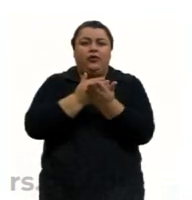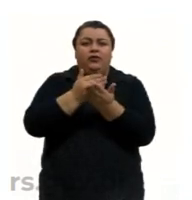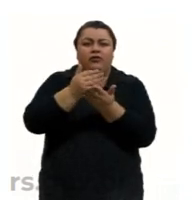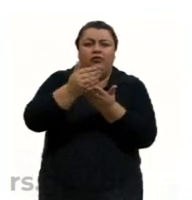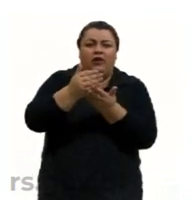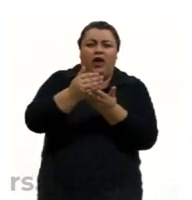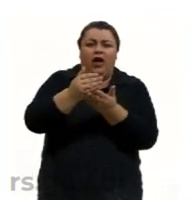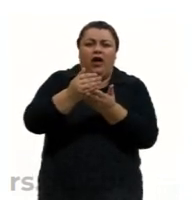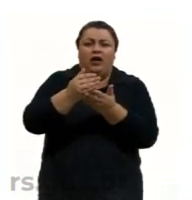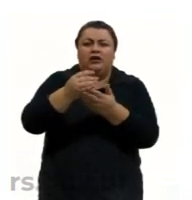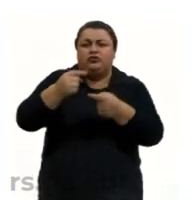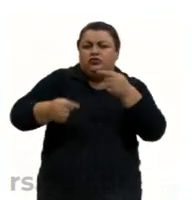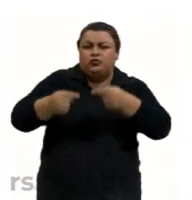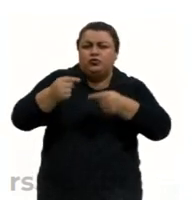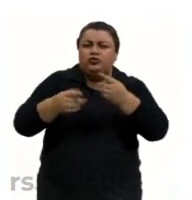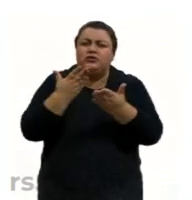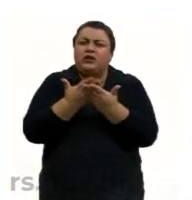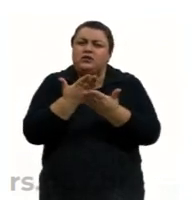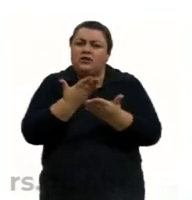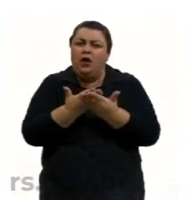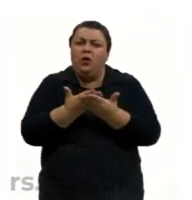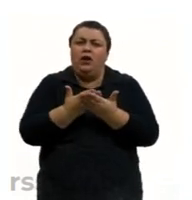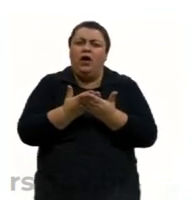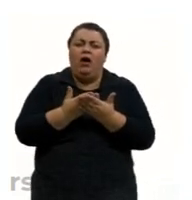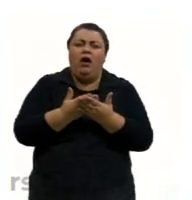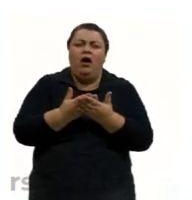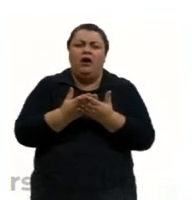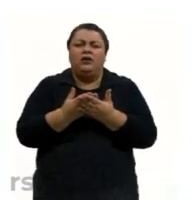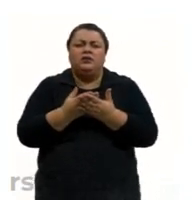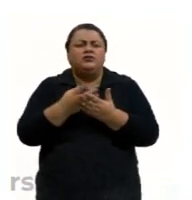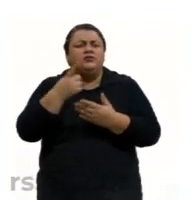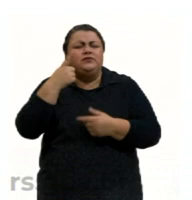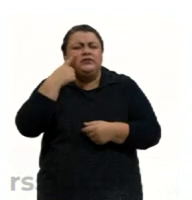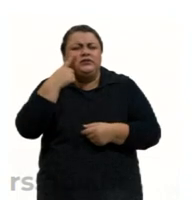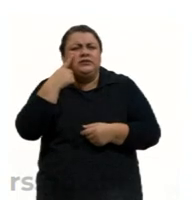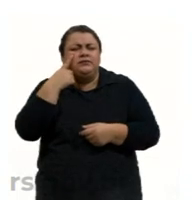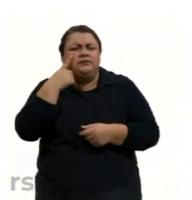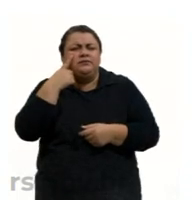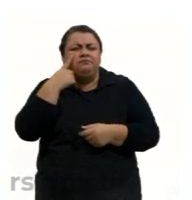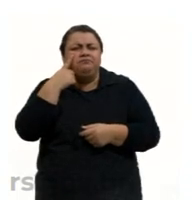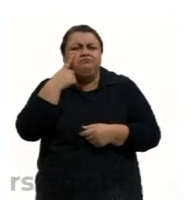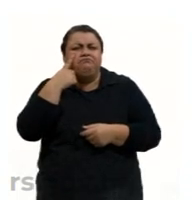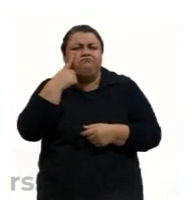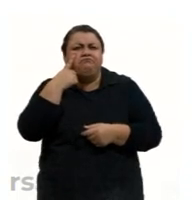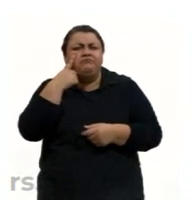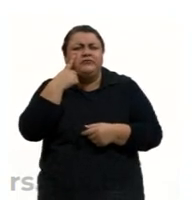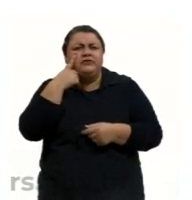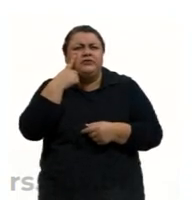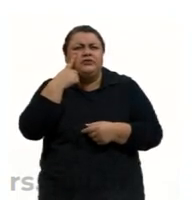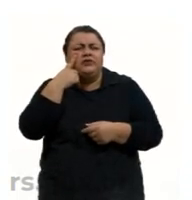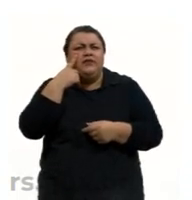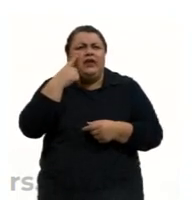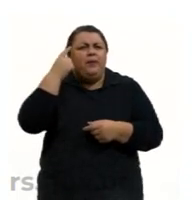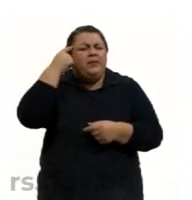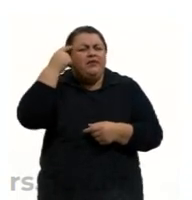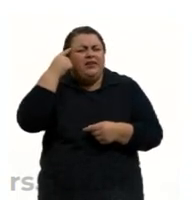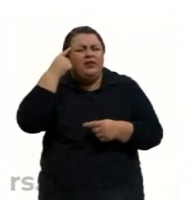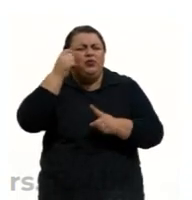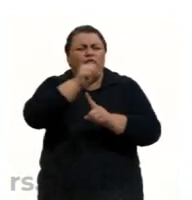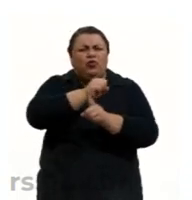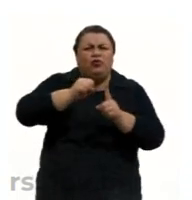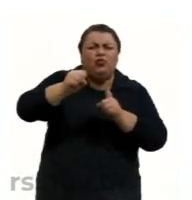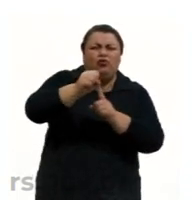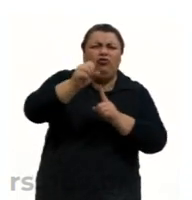discutirmos nas próximas aulas. Muitas vezes a gente fica confundindo Sociologia e Filosofia, elas